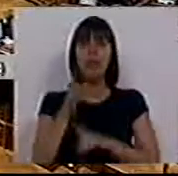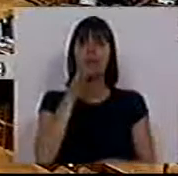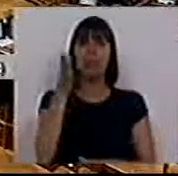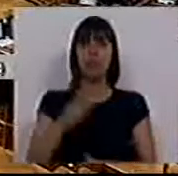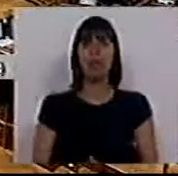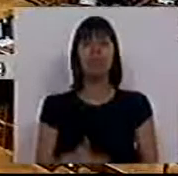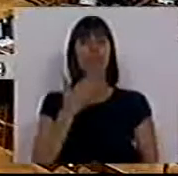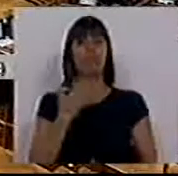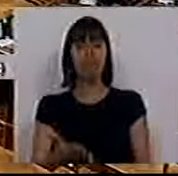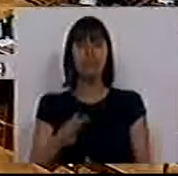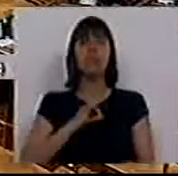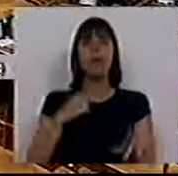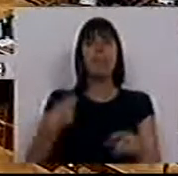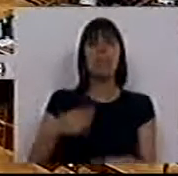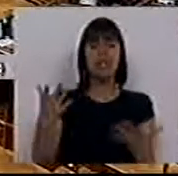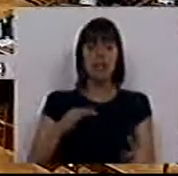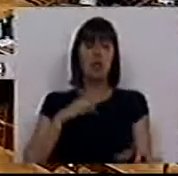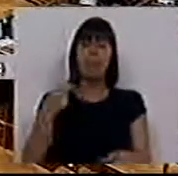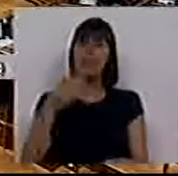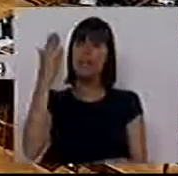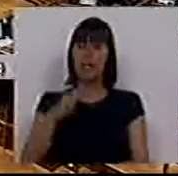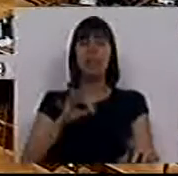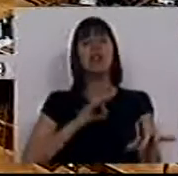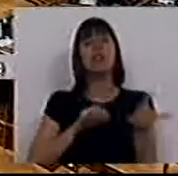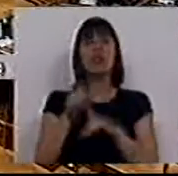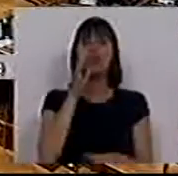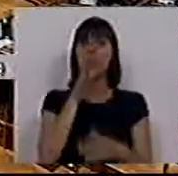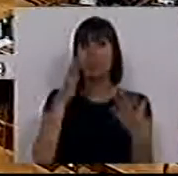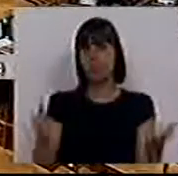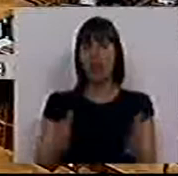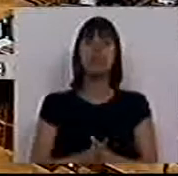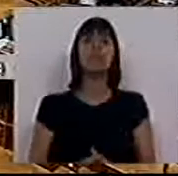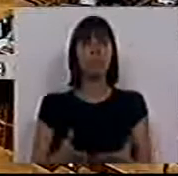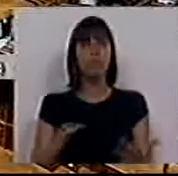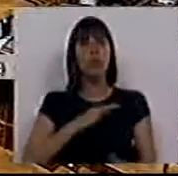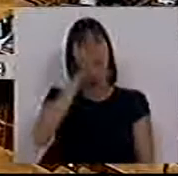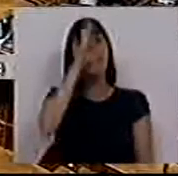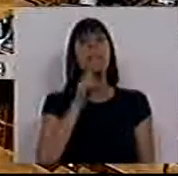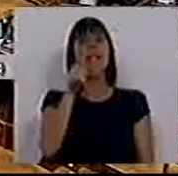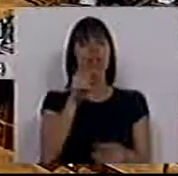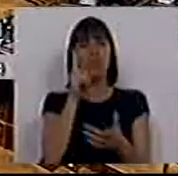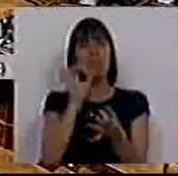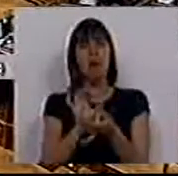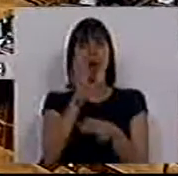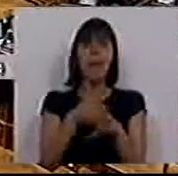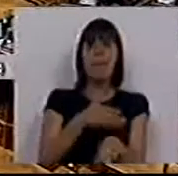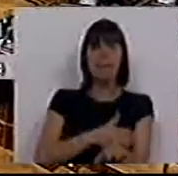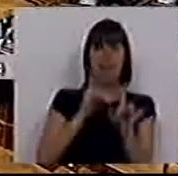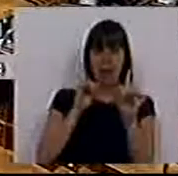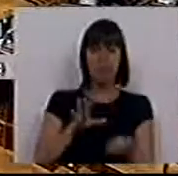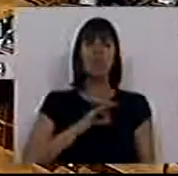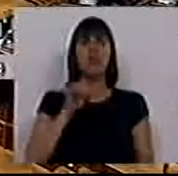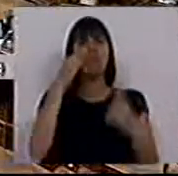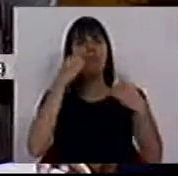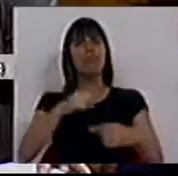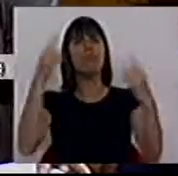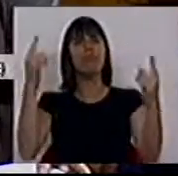Muito obrigada, Sra. Presidente, Sra. Presidente, Sras. e Srs. Deputados. Sr. Ministro, uma nota prévia. O